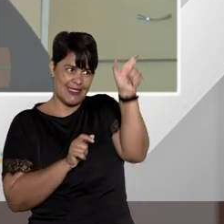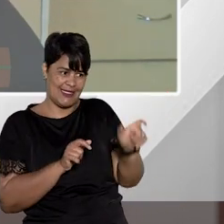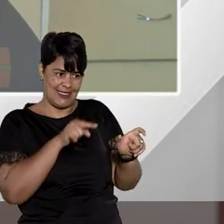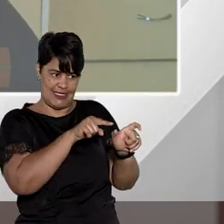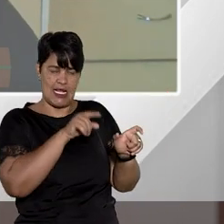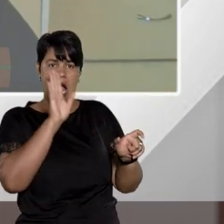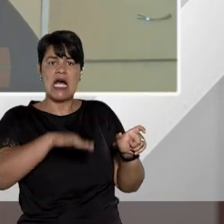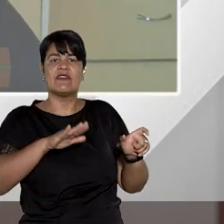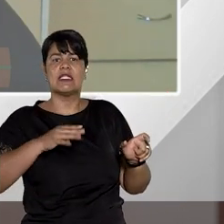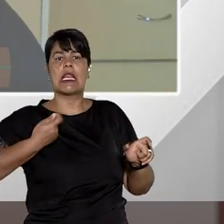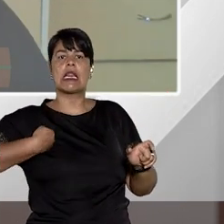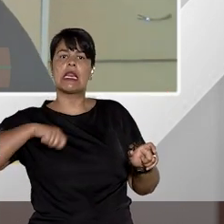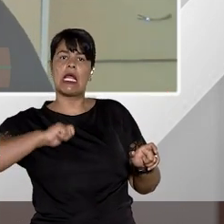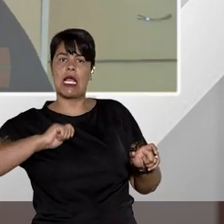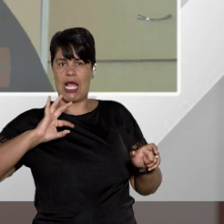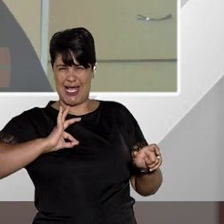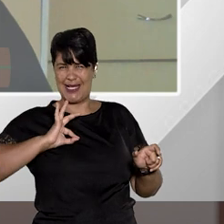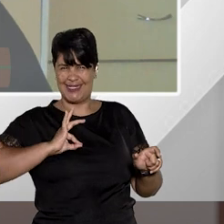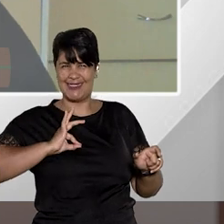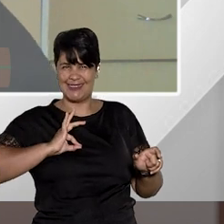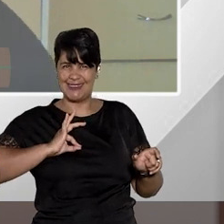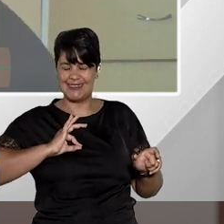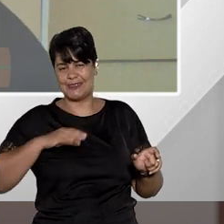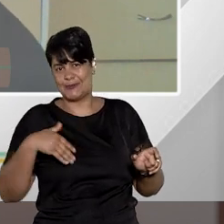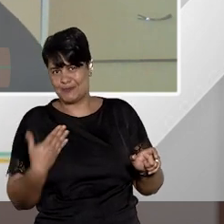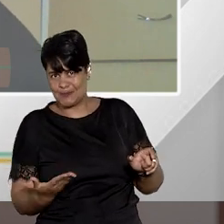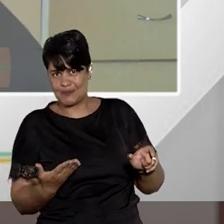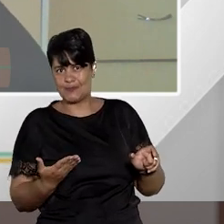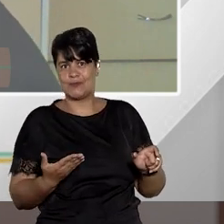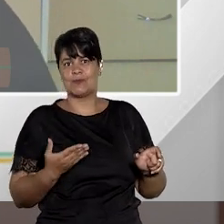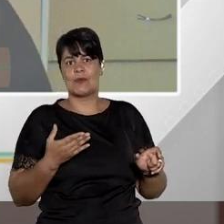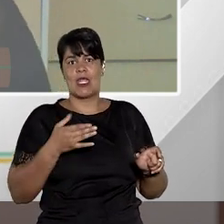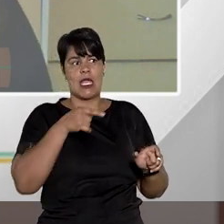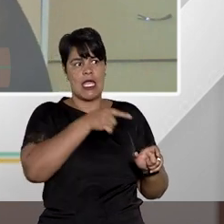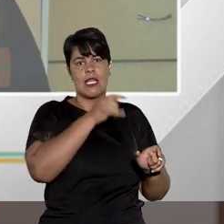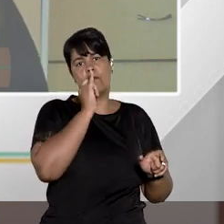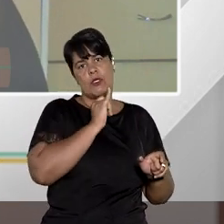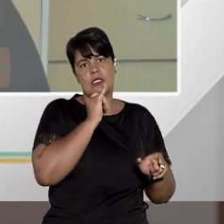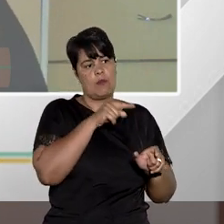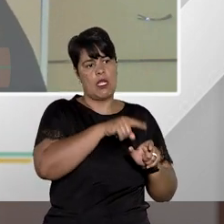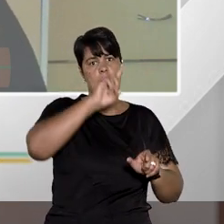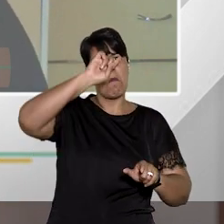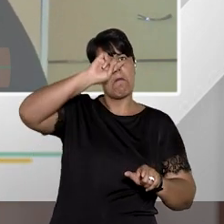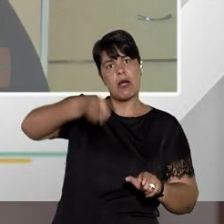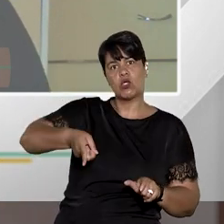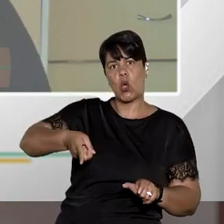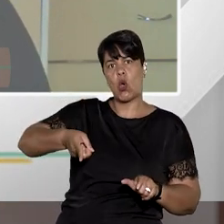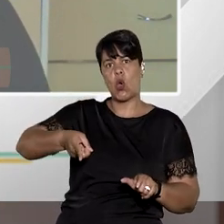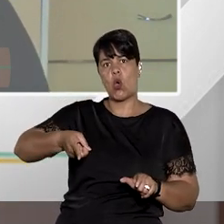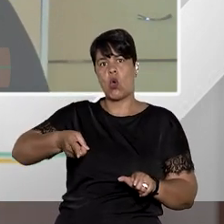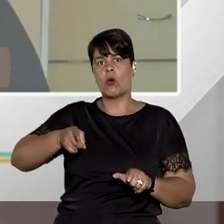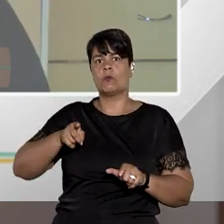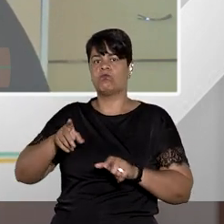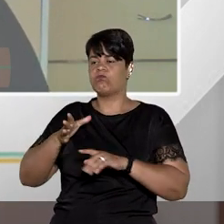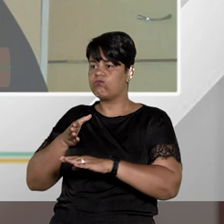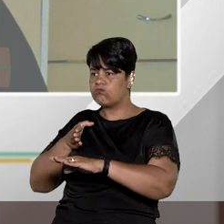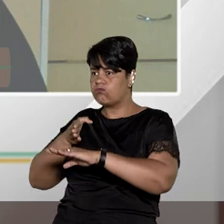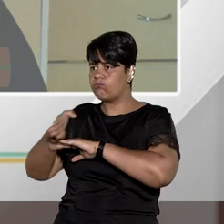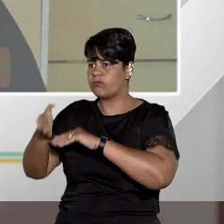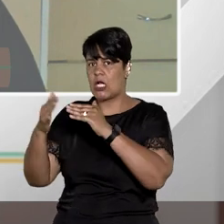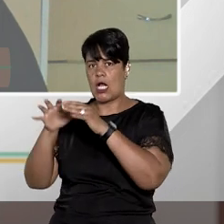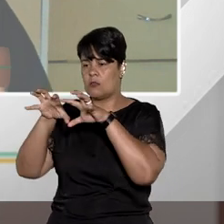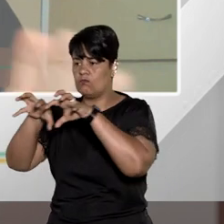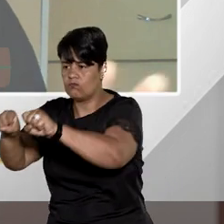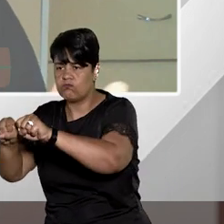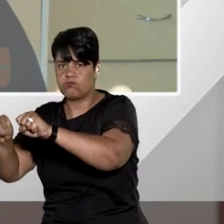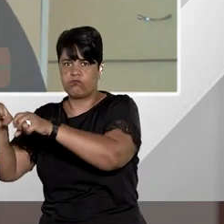é um delegado, por exemplo, no inquérito policial, o delegado determinou, vamos supor, a condução coercitiva de